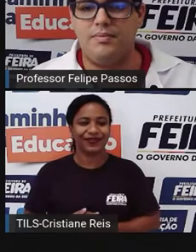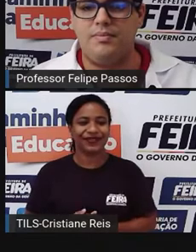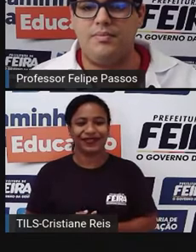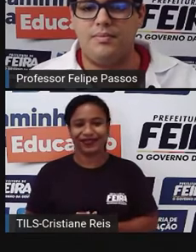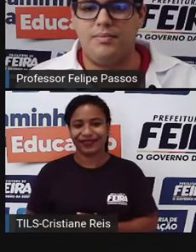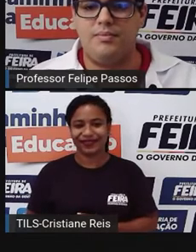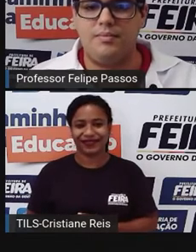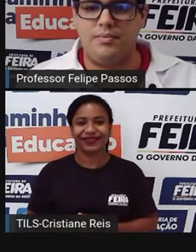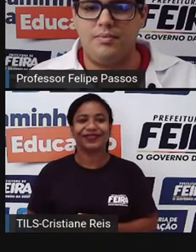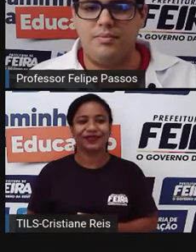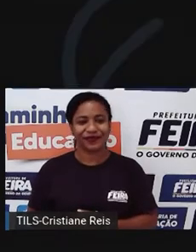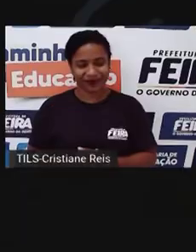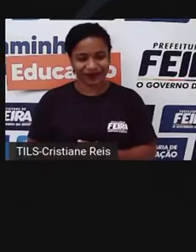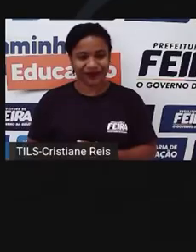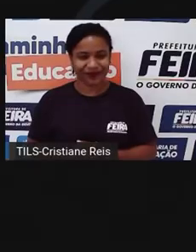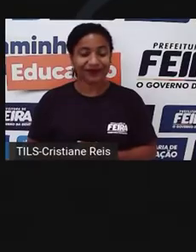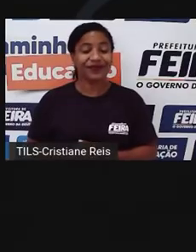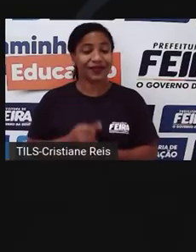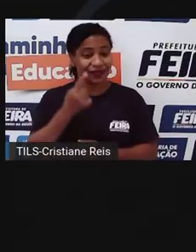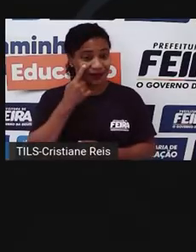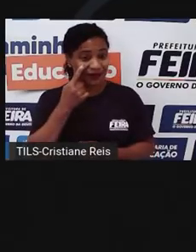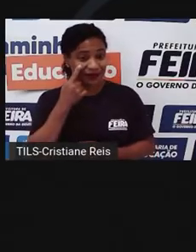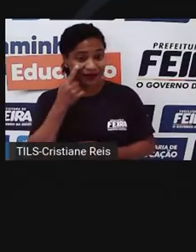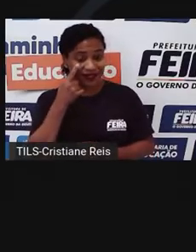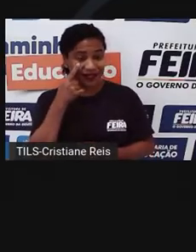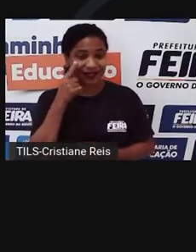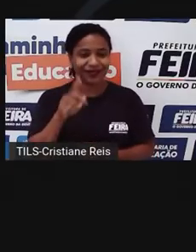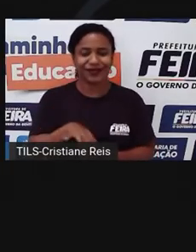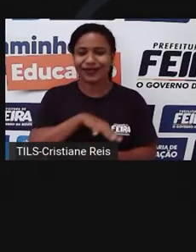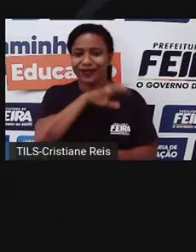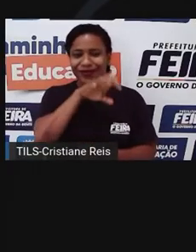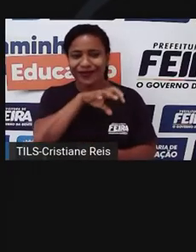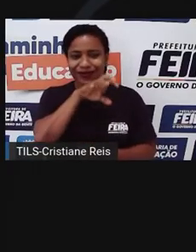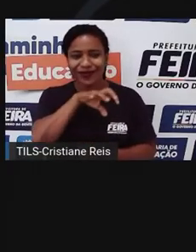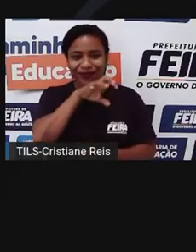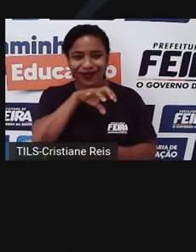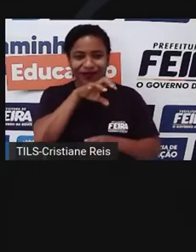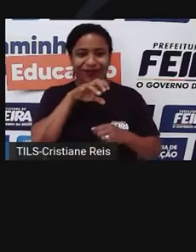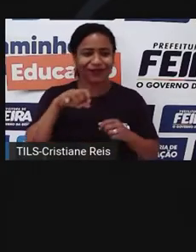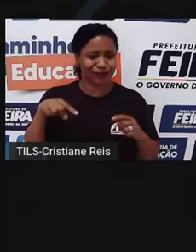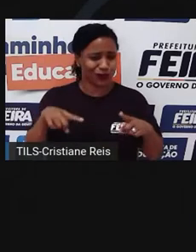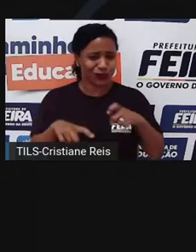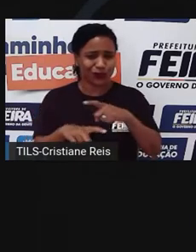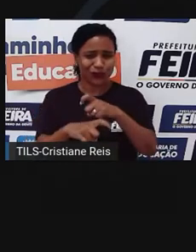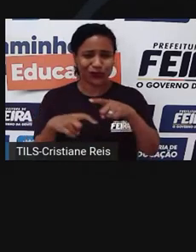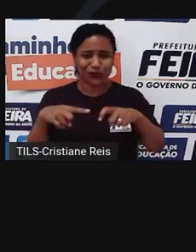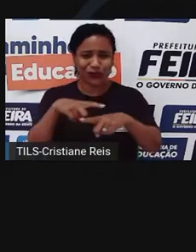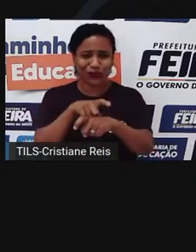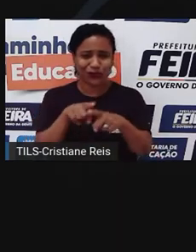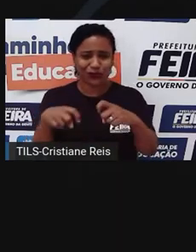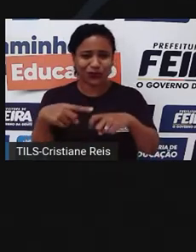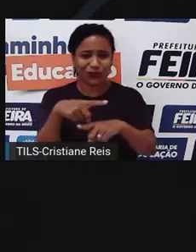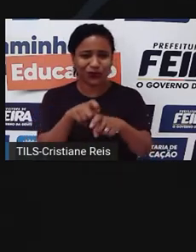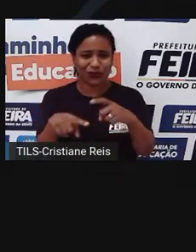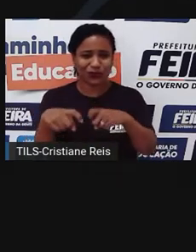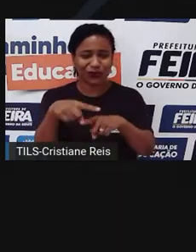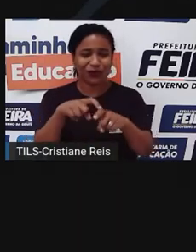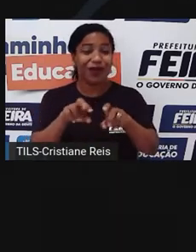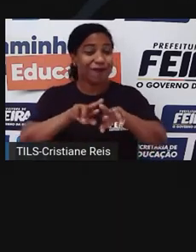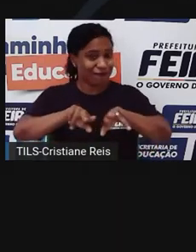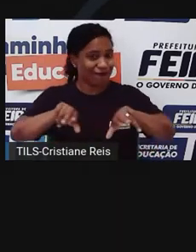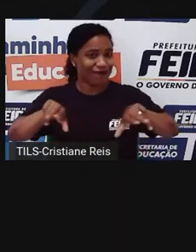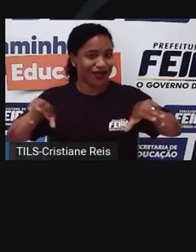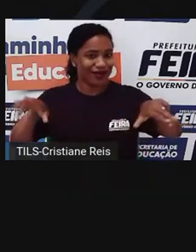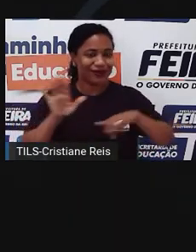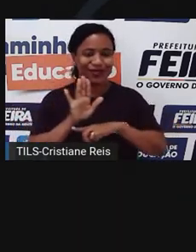Os organismos que vivem na Amazônia formam um verdadeiro laboratório químico e podem ajudar a melhorar muito a nossa